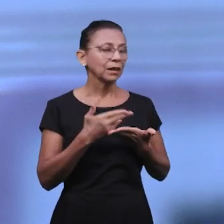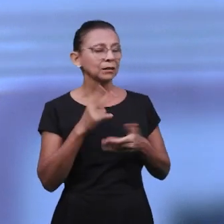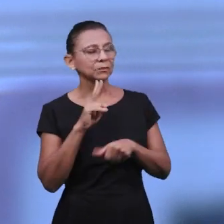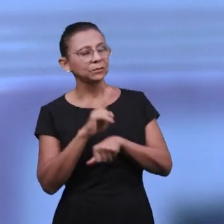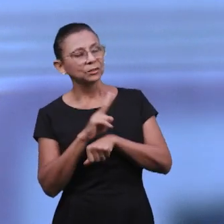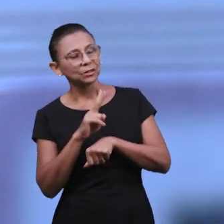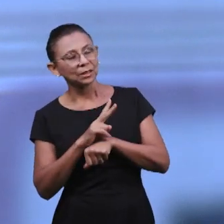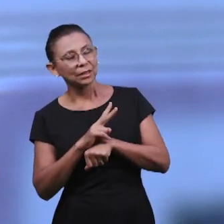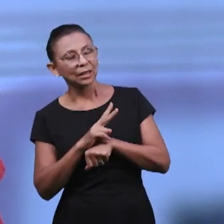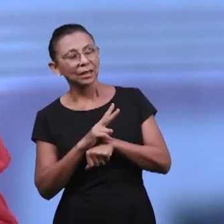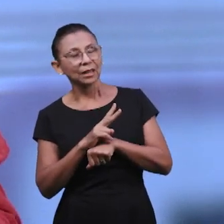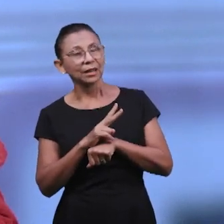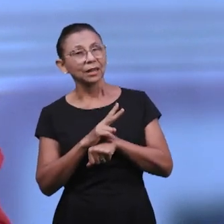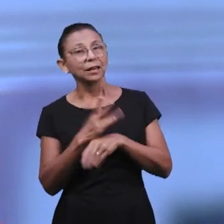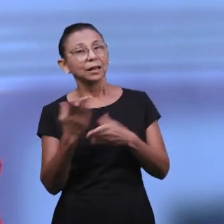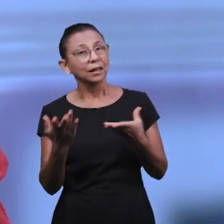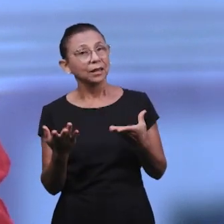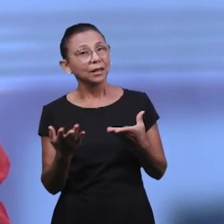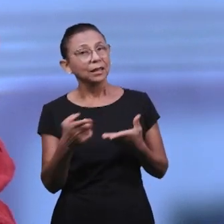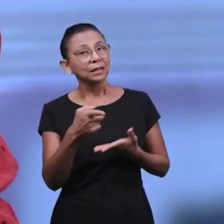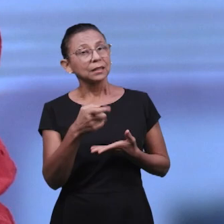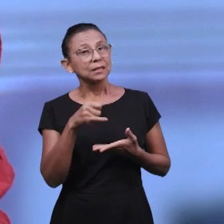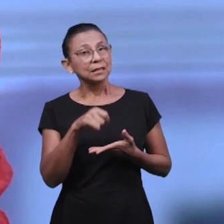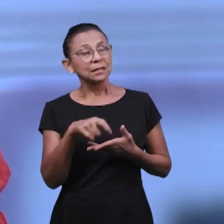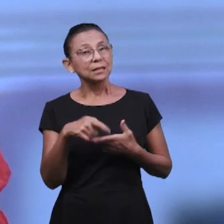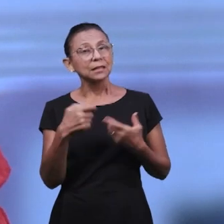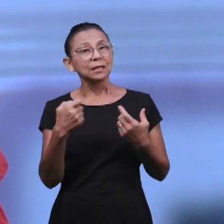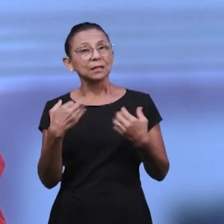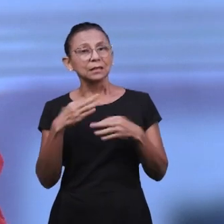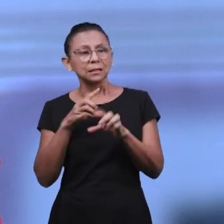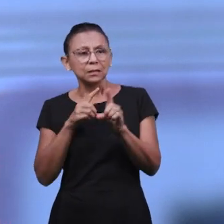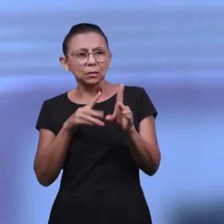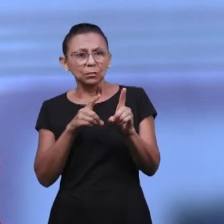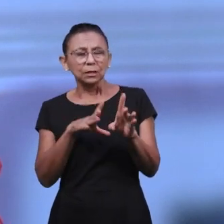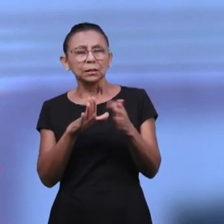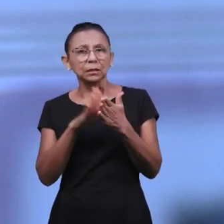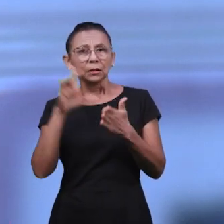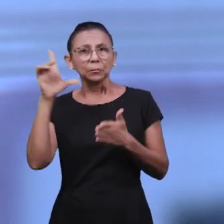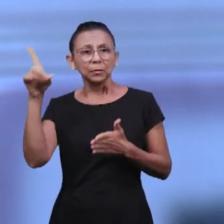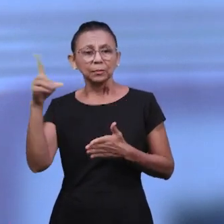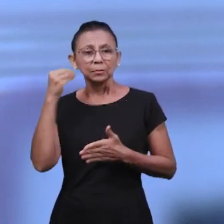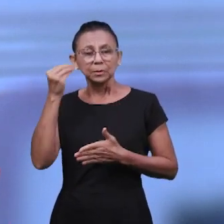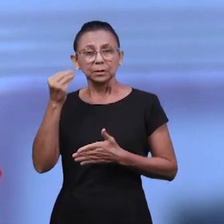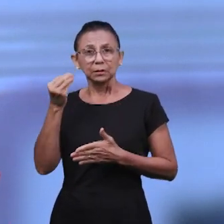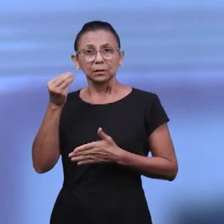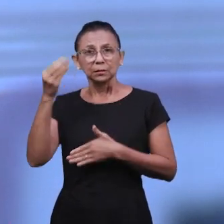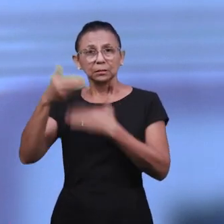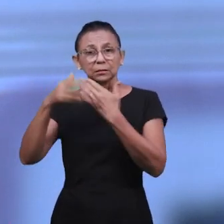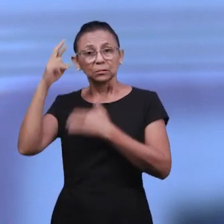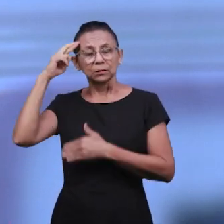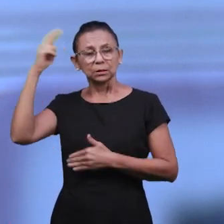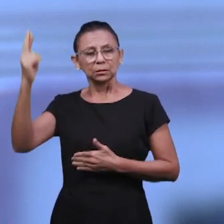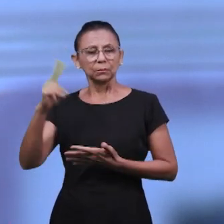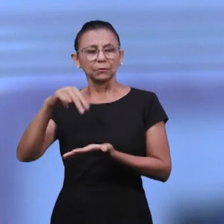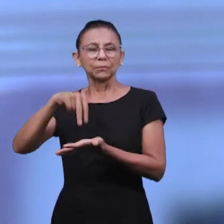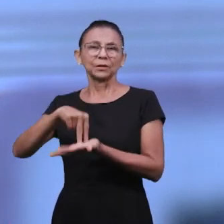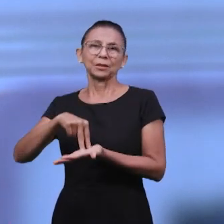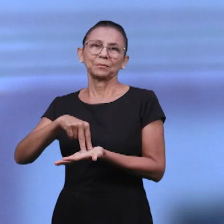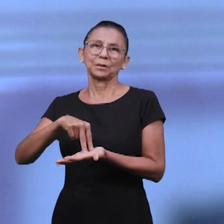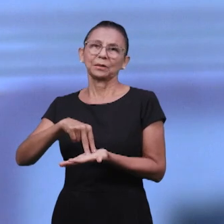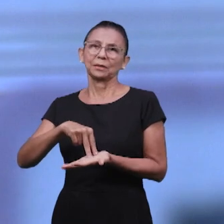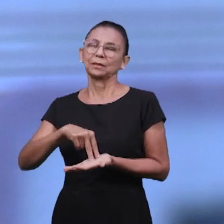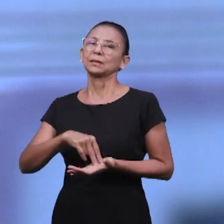alimento adequado, mas nutridos na doutrina e estruturados em experiências com o Senhor. Por isso,